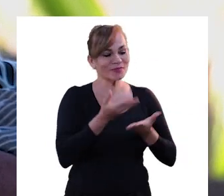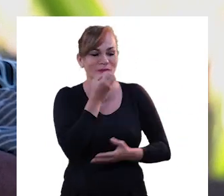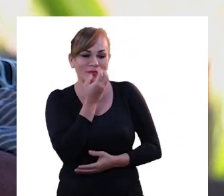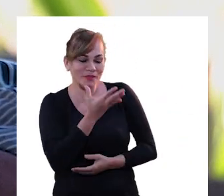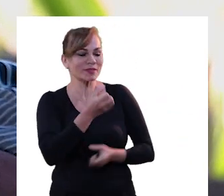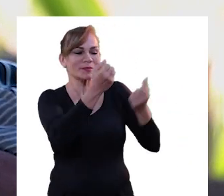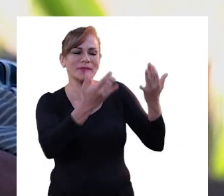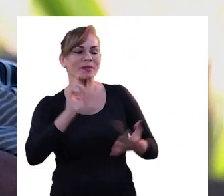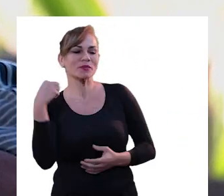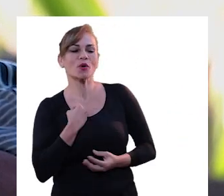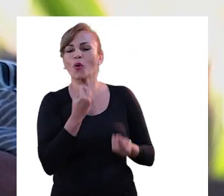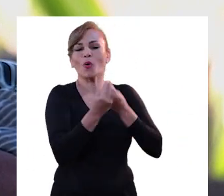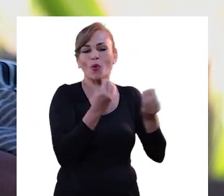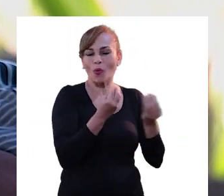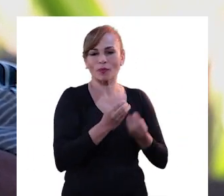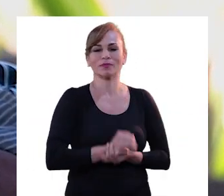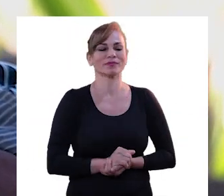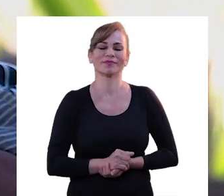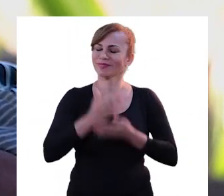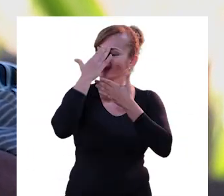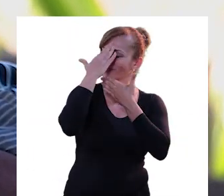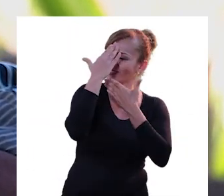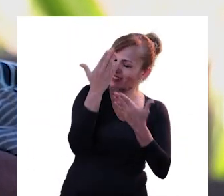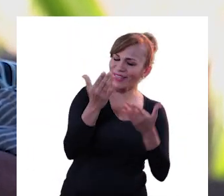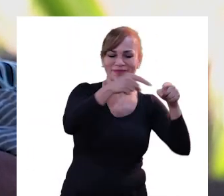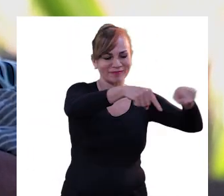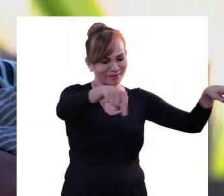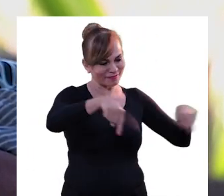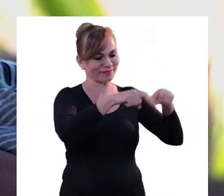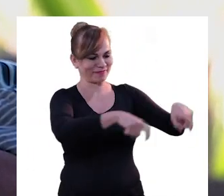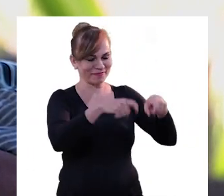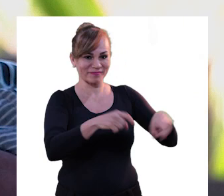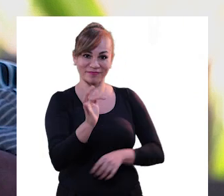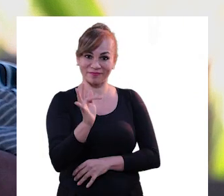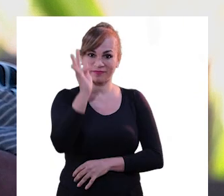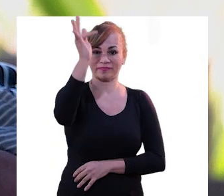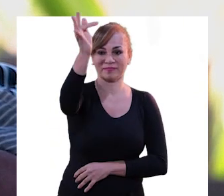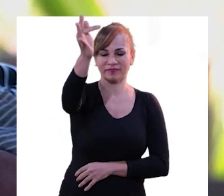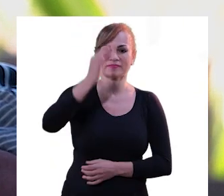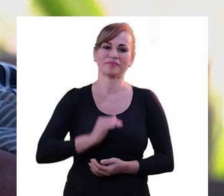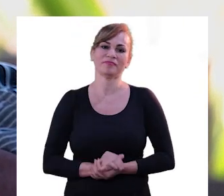Seja bem-vindo ao nosso canal. Obrigado e, como você bem disse, Fazenda Futuro,